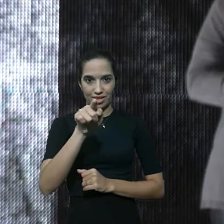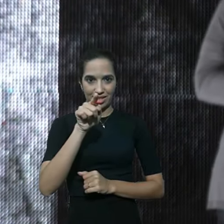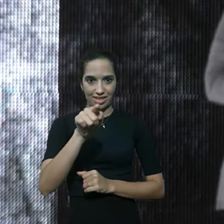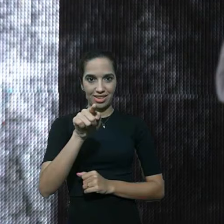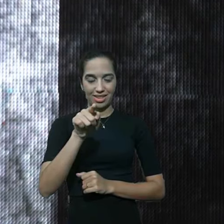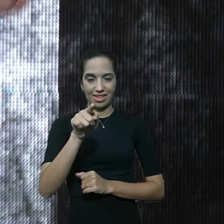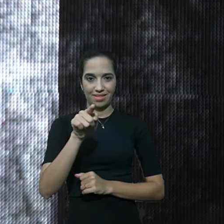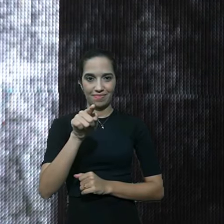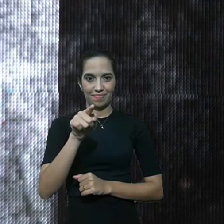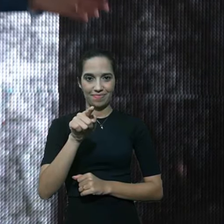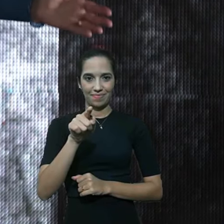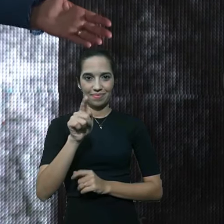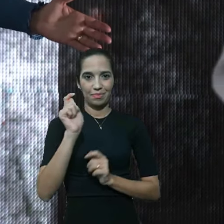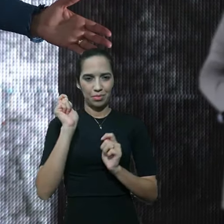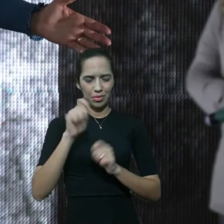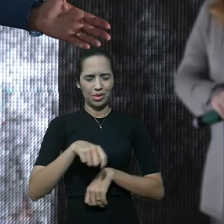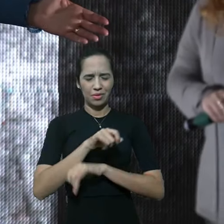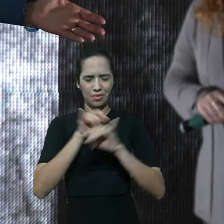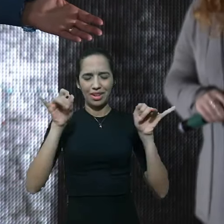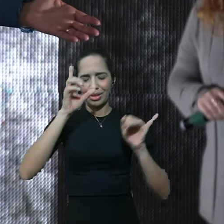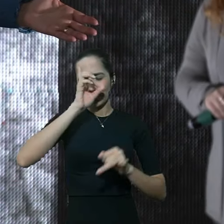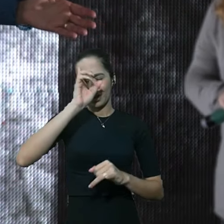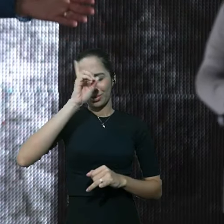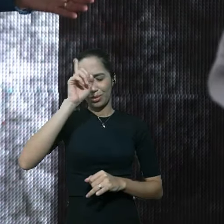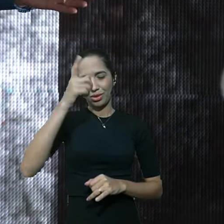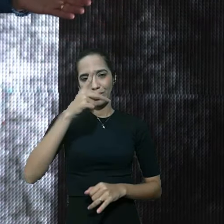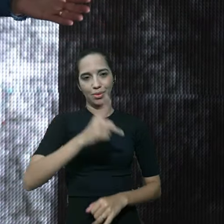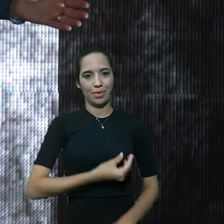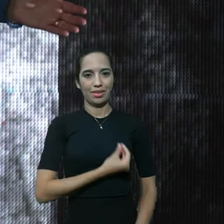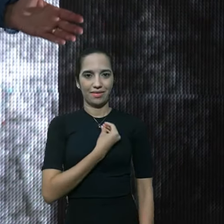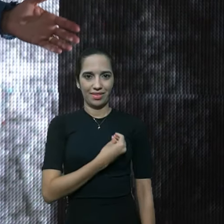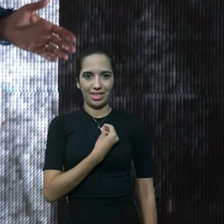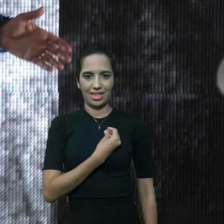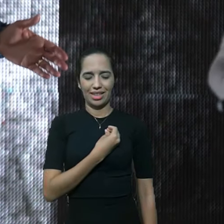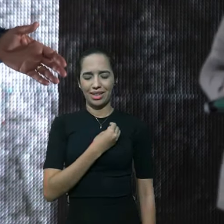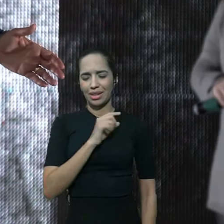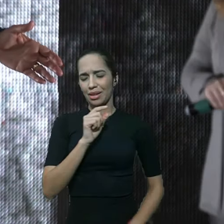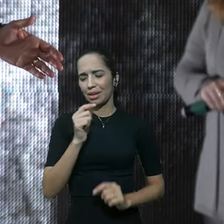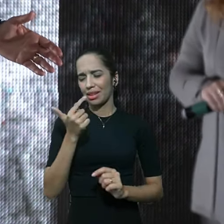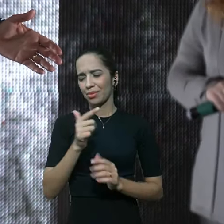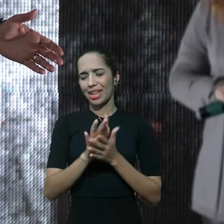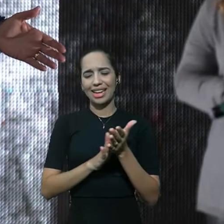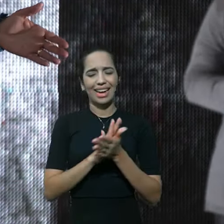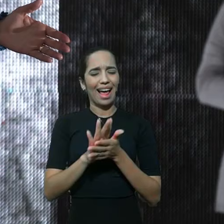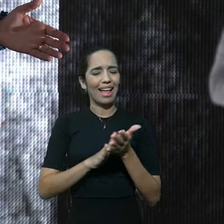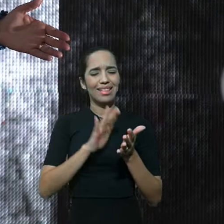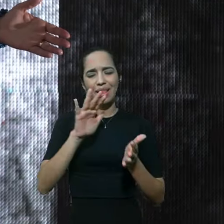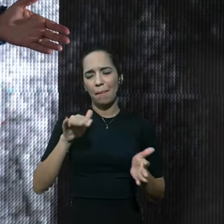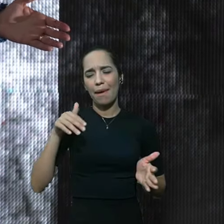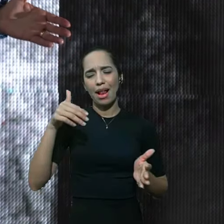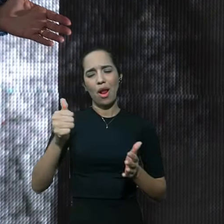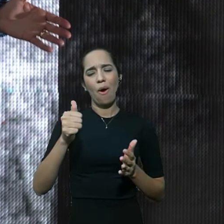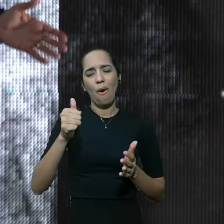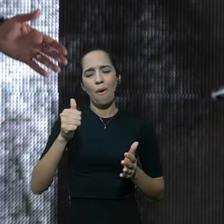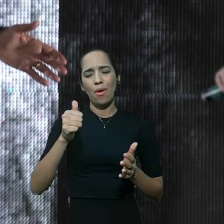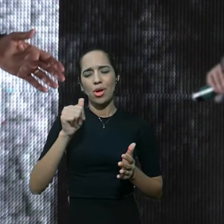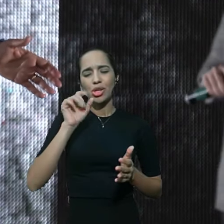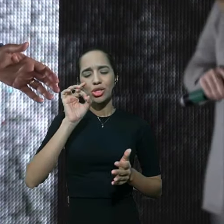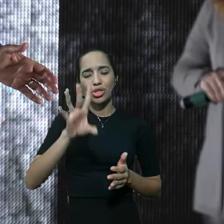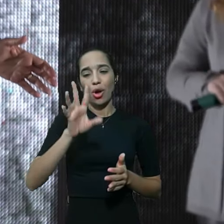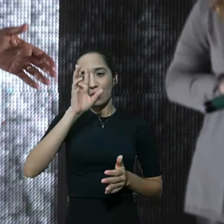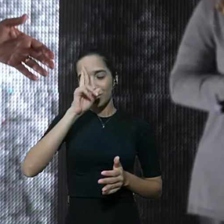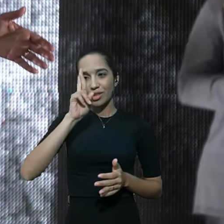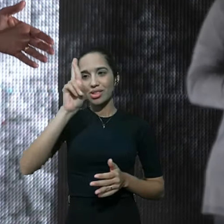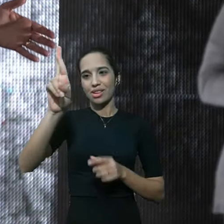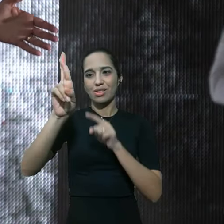que você possa dizer todos os dias da sua vida não há nada melhor do que a tua presença Jesus só